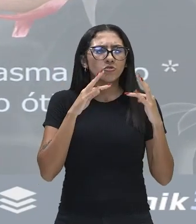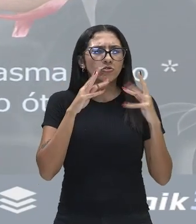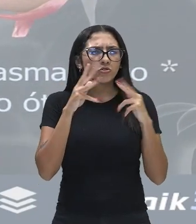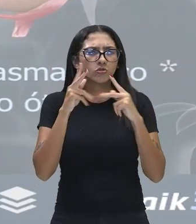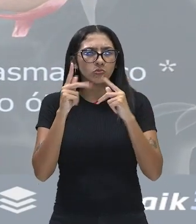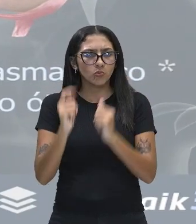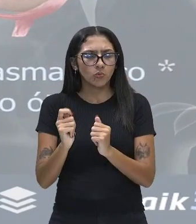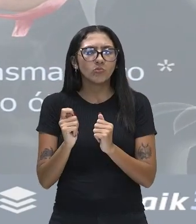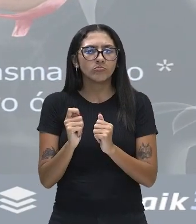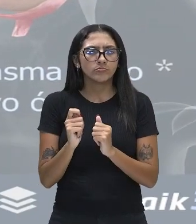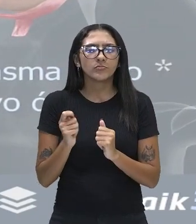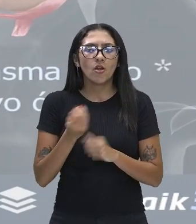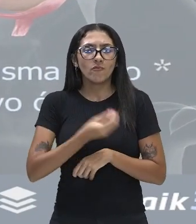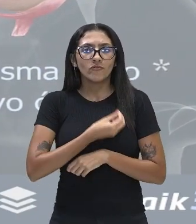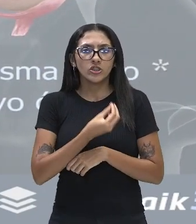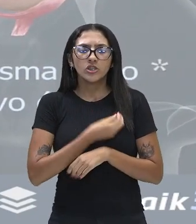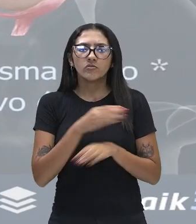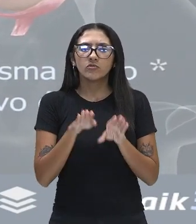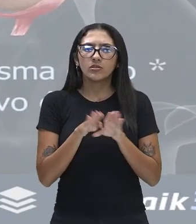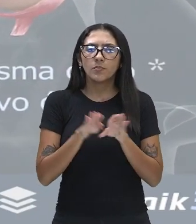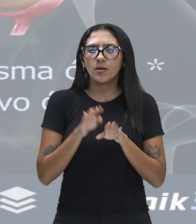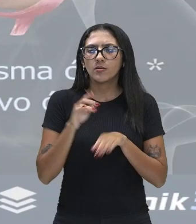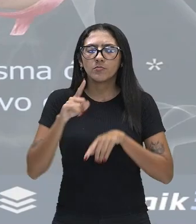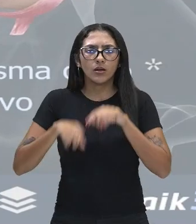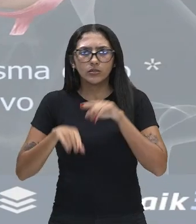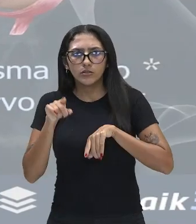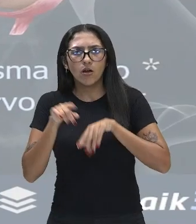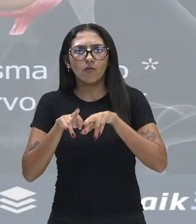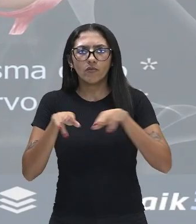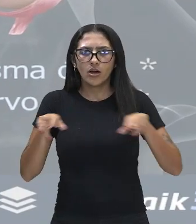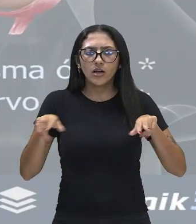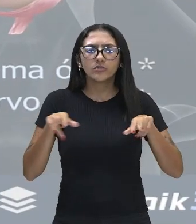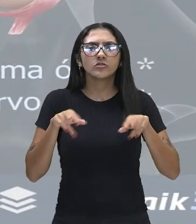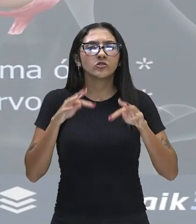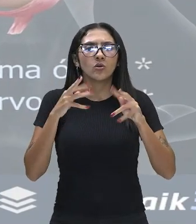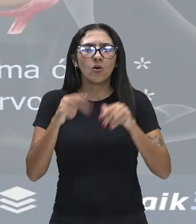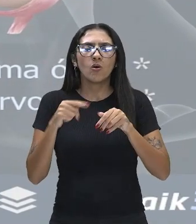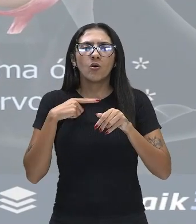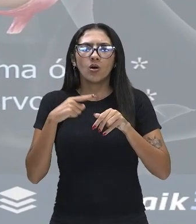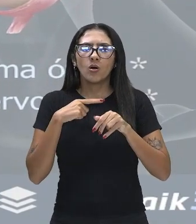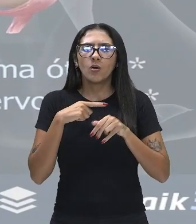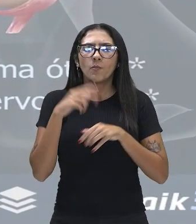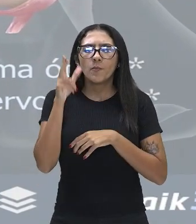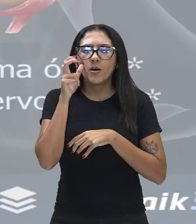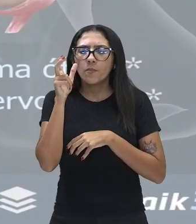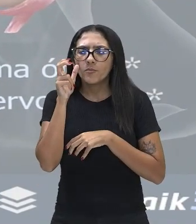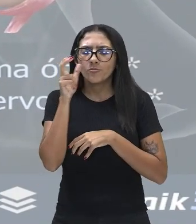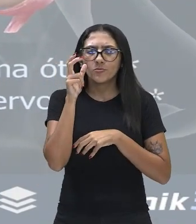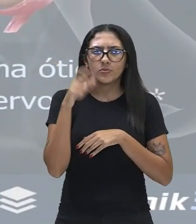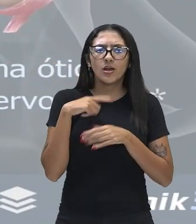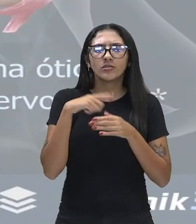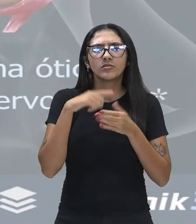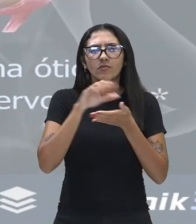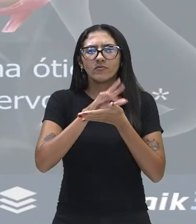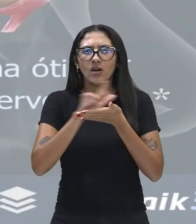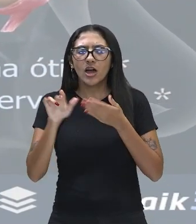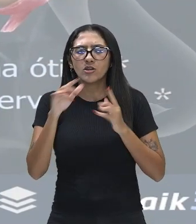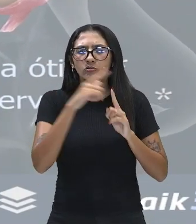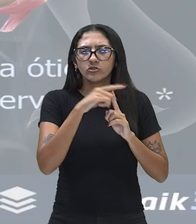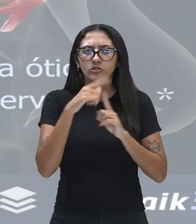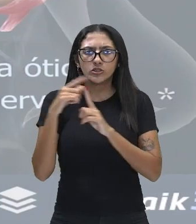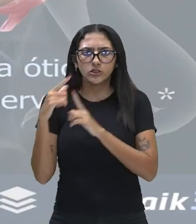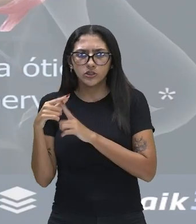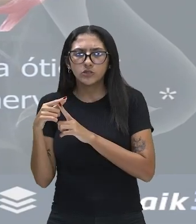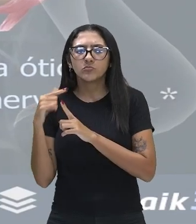por seres vivos e por seres não vivos. Todos eles vão refletir diferentes comprimentos de onda. que serão